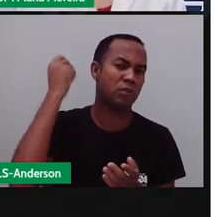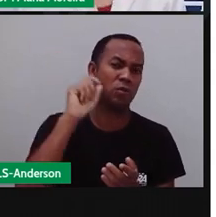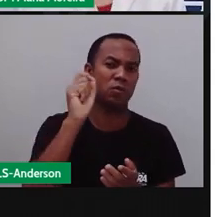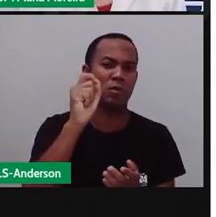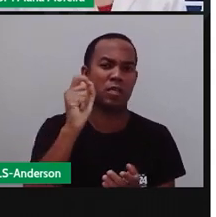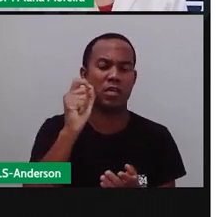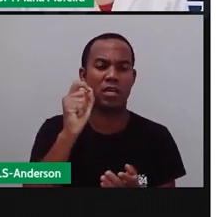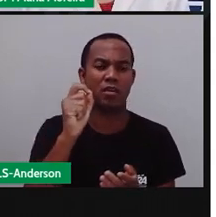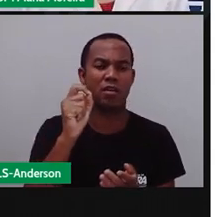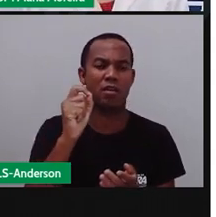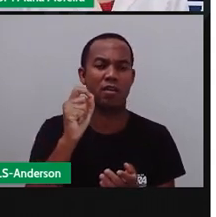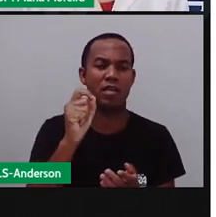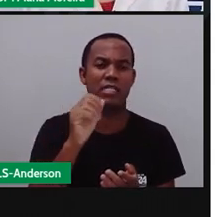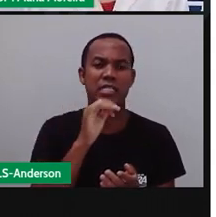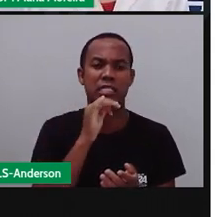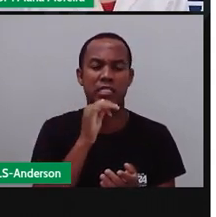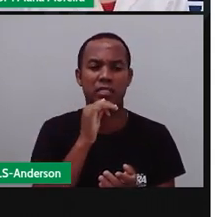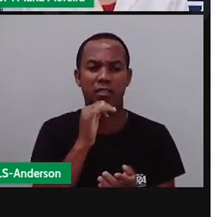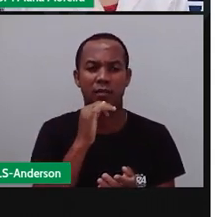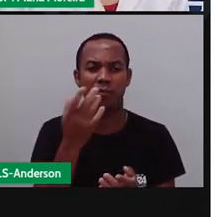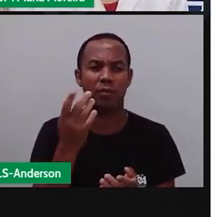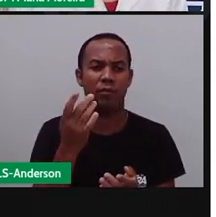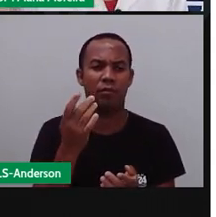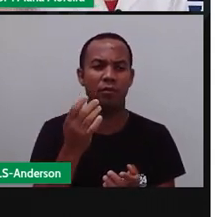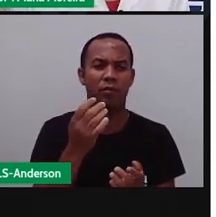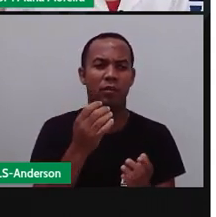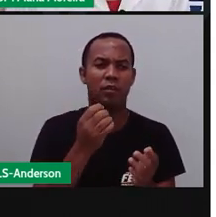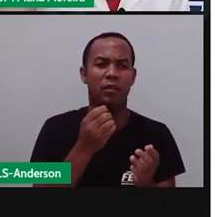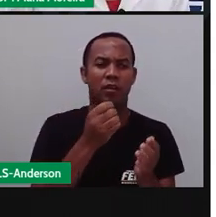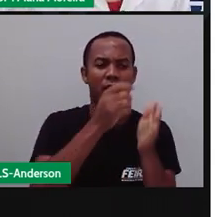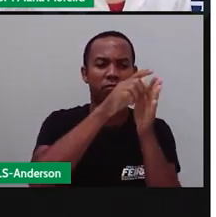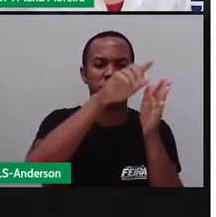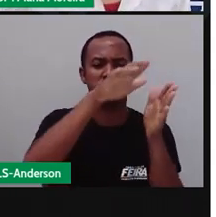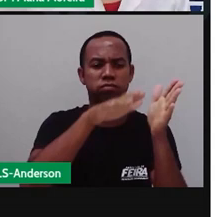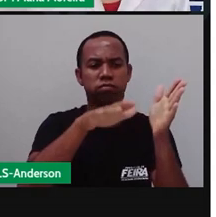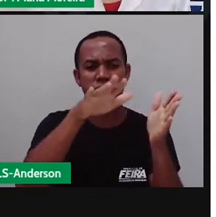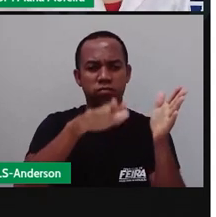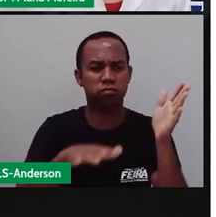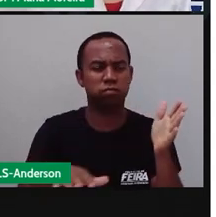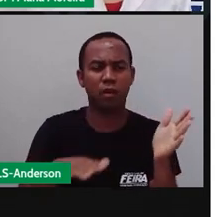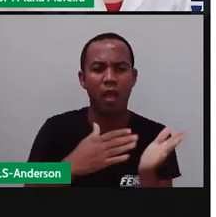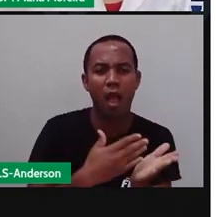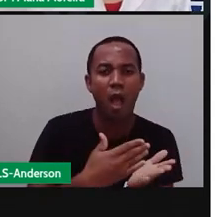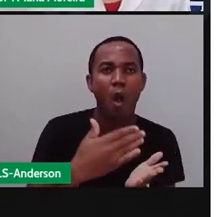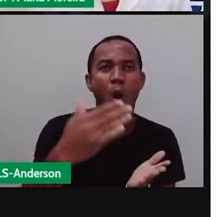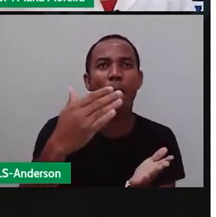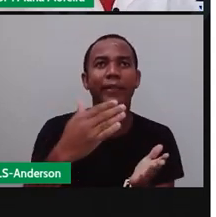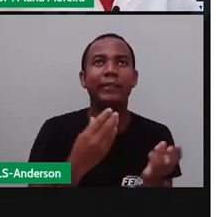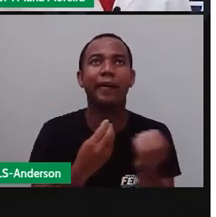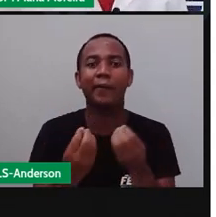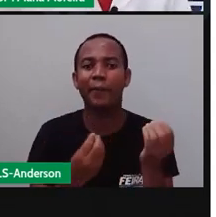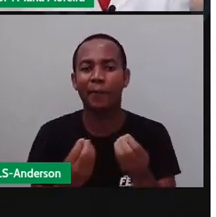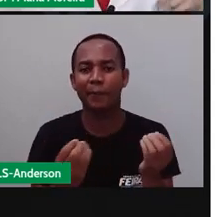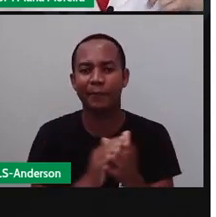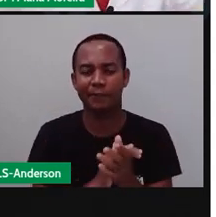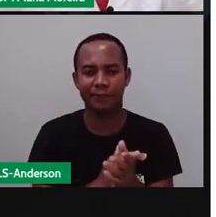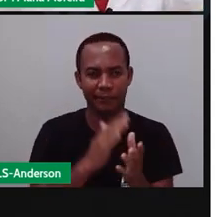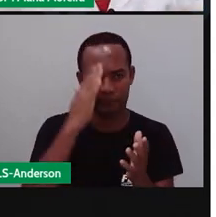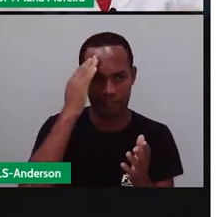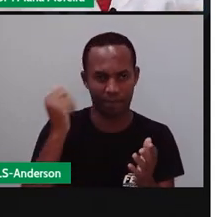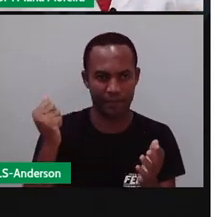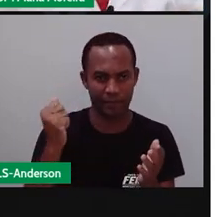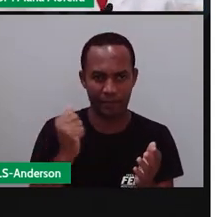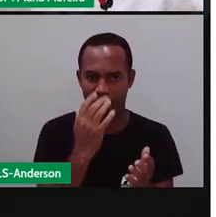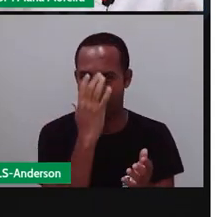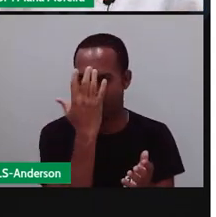Egito? Lembra do antigo Egito, ó? Aquela aula que a gente falou? E aí? Sabiam que o